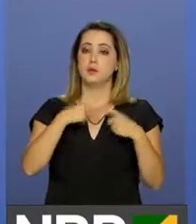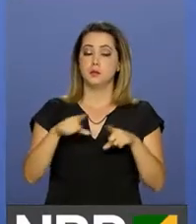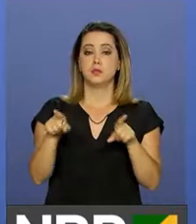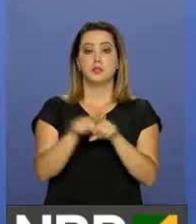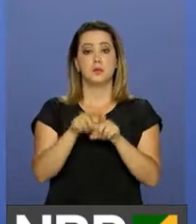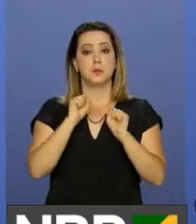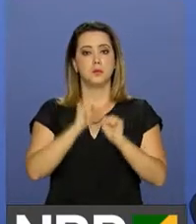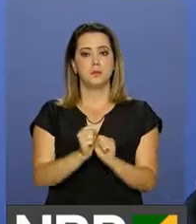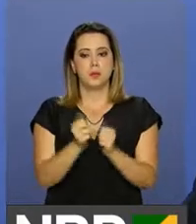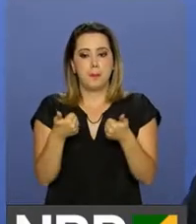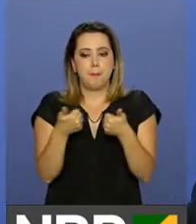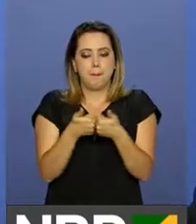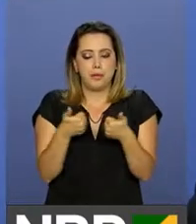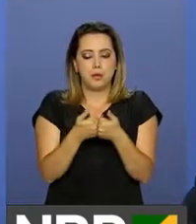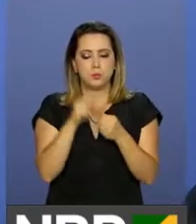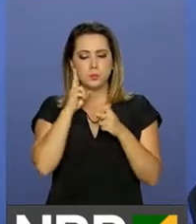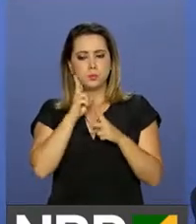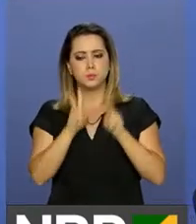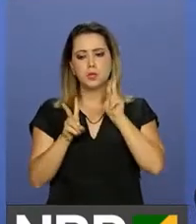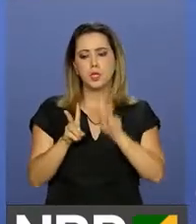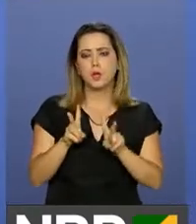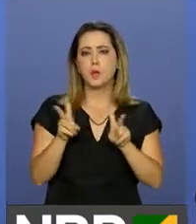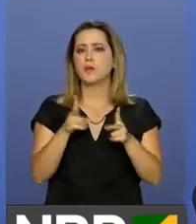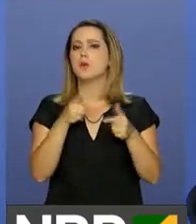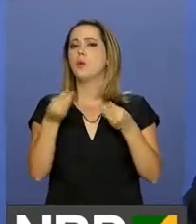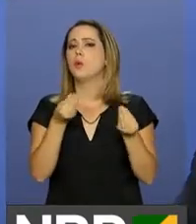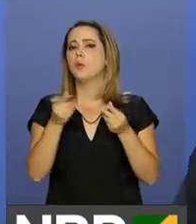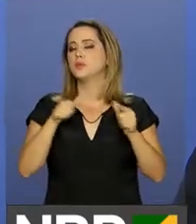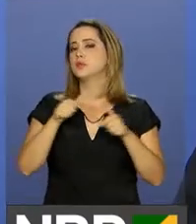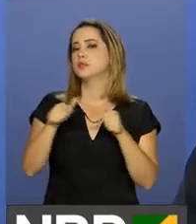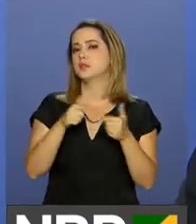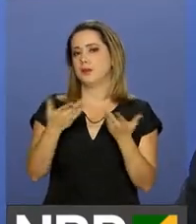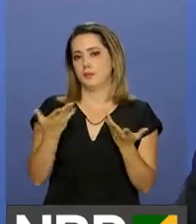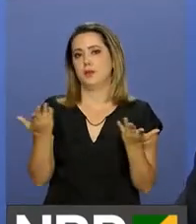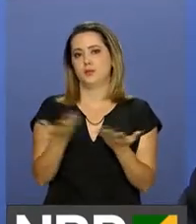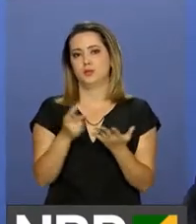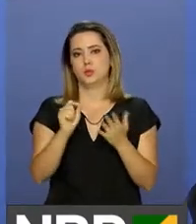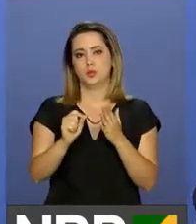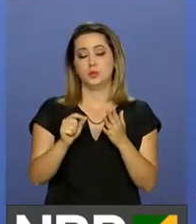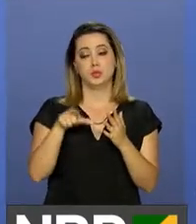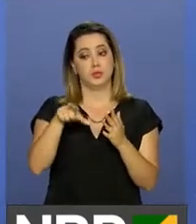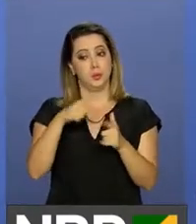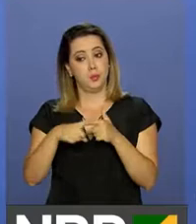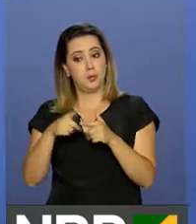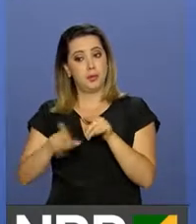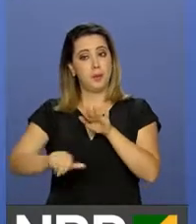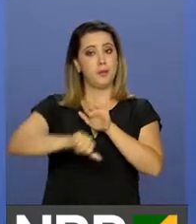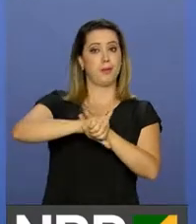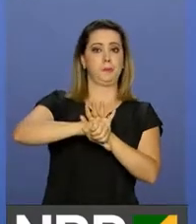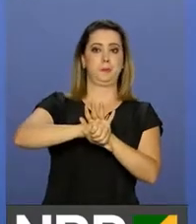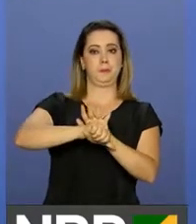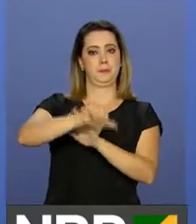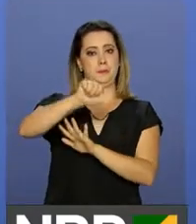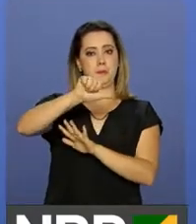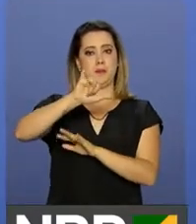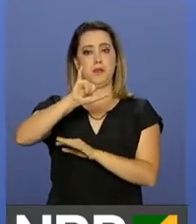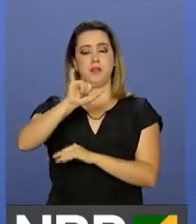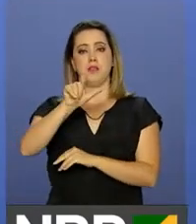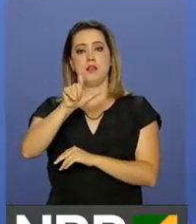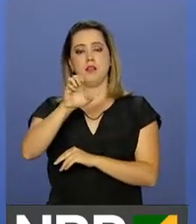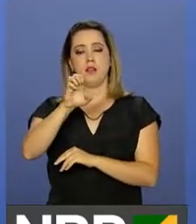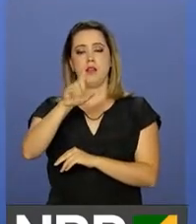também acompanhar mais de perto a atividade ilegal que hoje existe na região. E que se